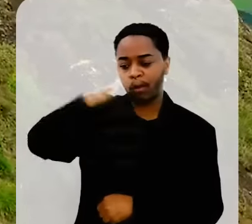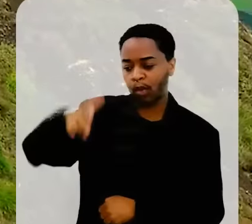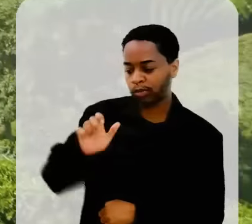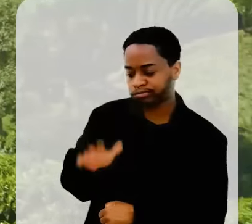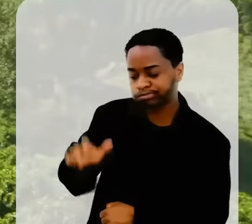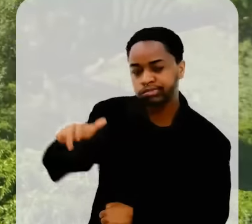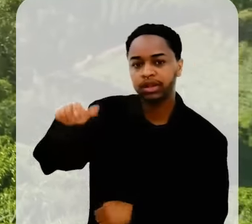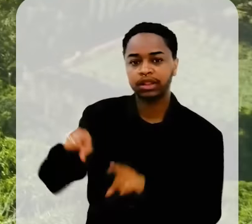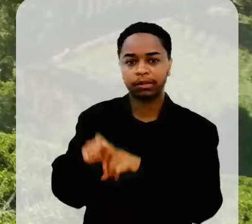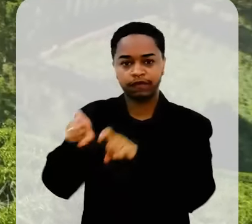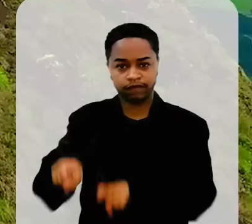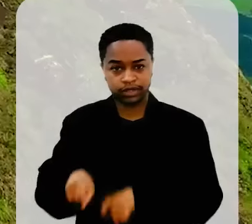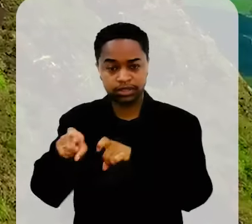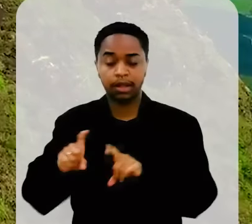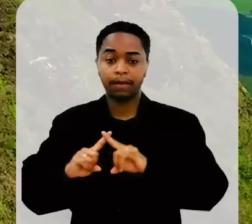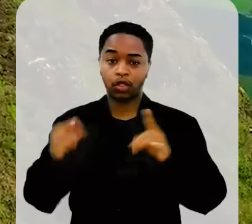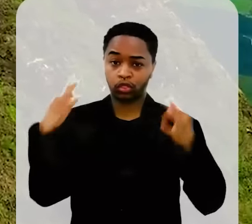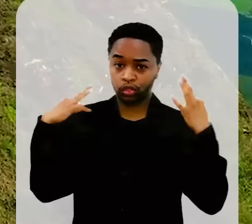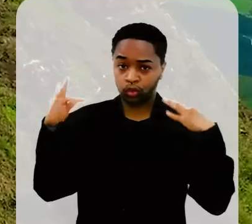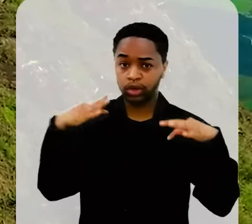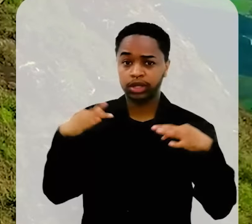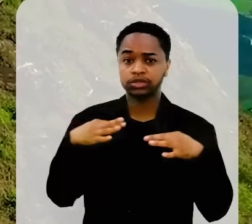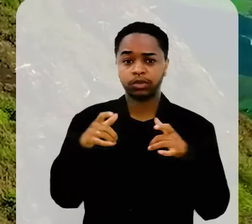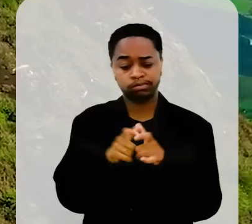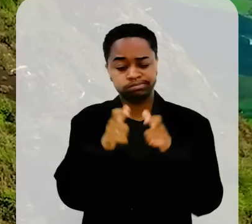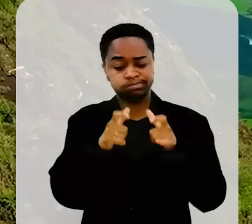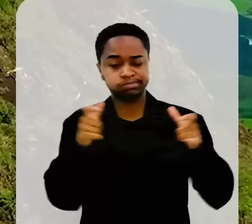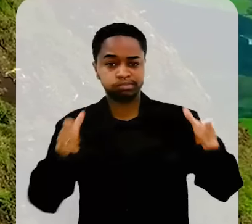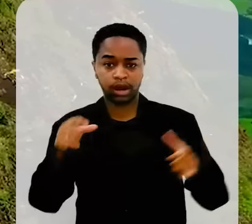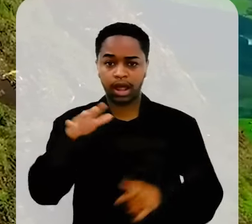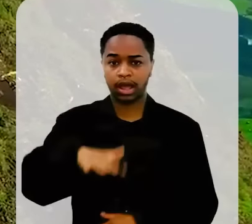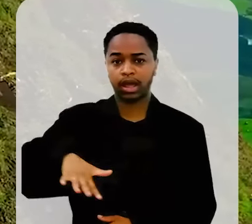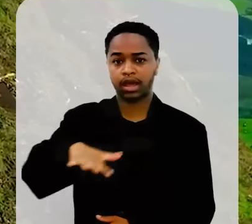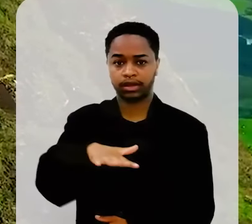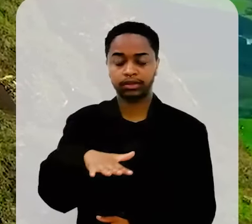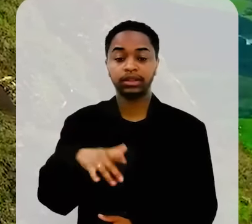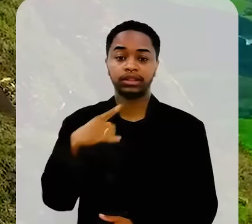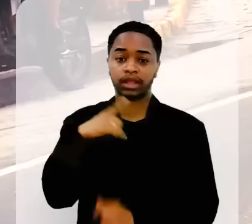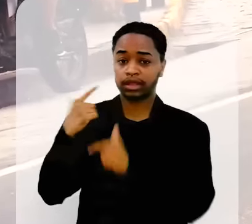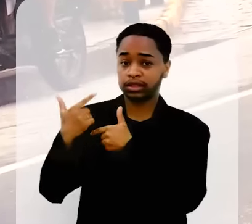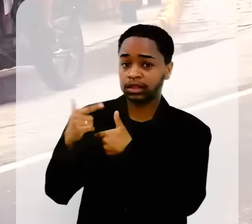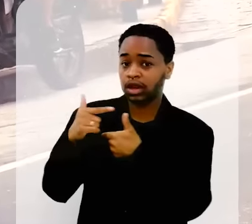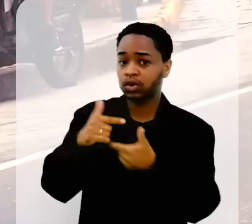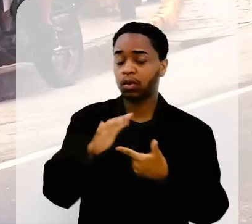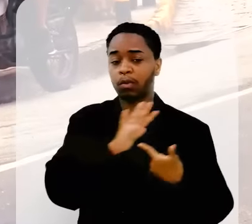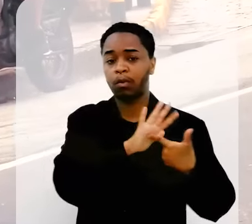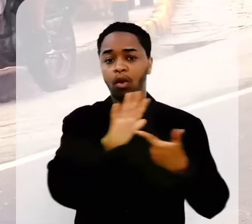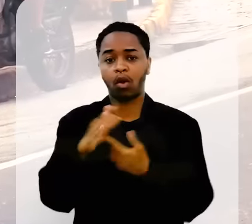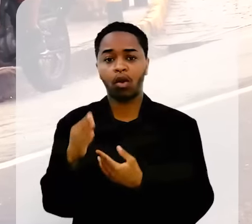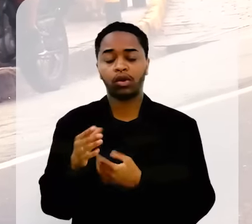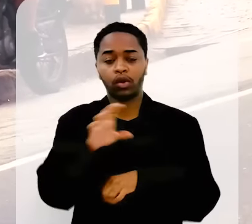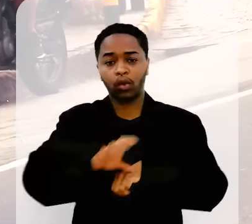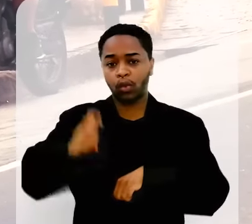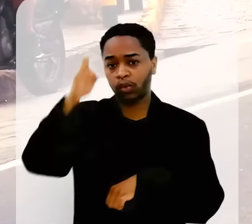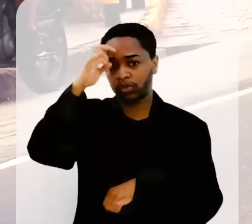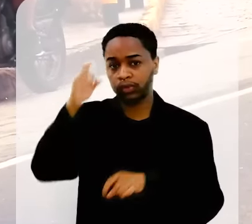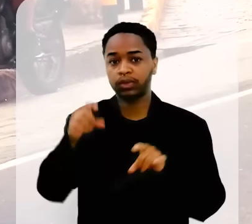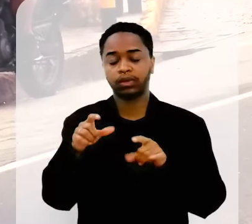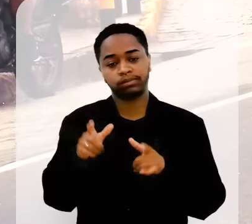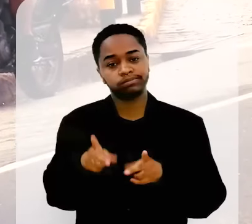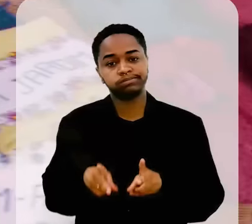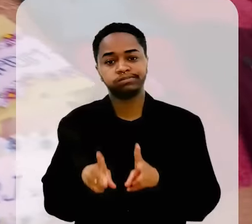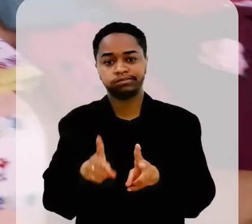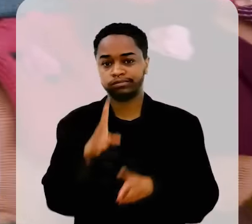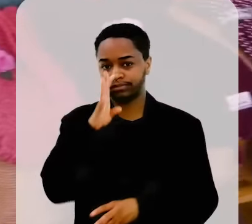trilhas e fazendas, o turismo ecológico e rural cresce em Bom Jardim. Enquanto tradicionais manifestações